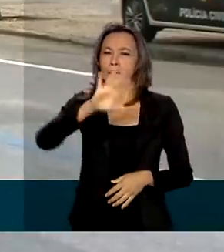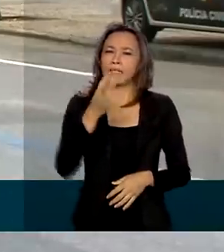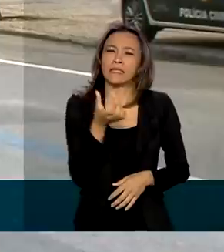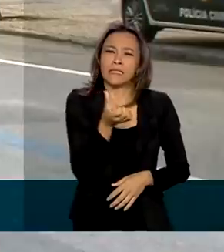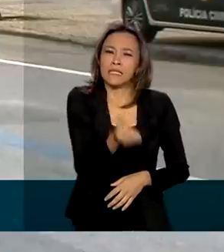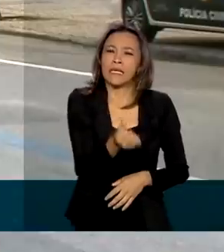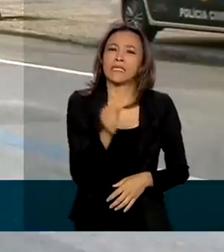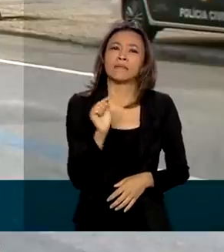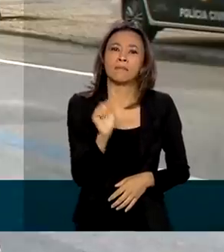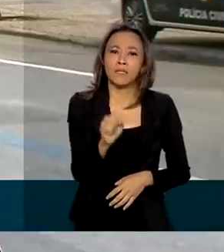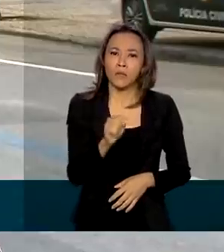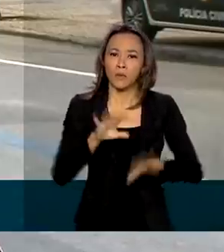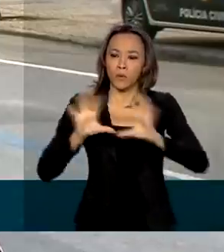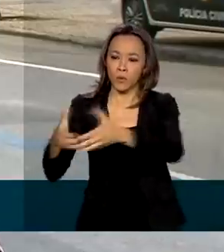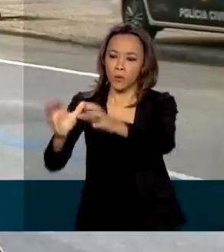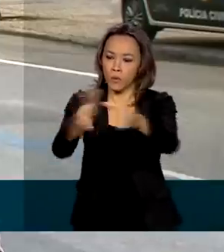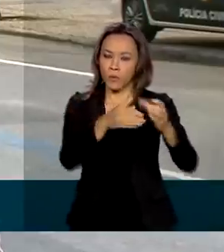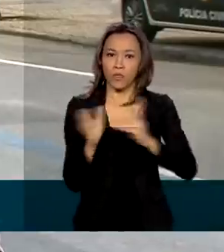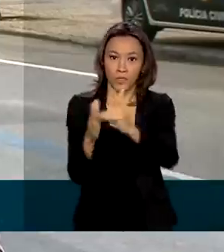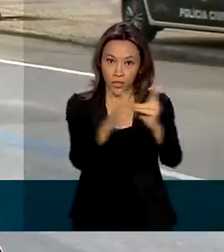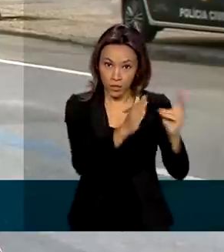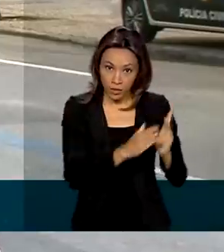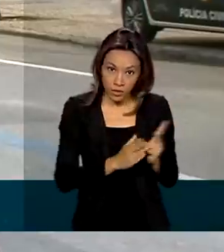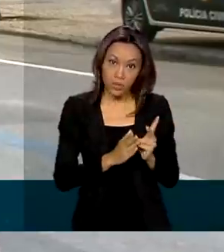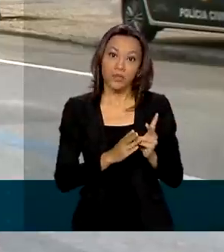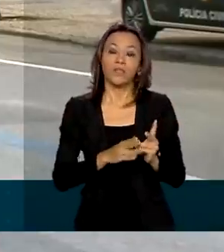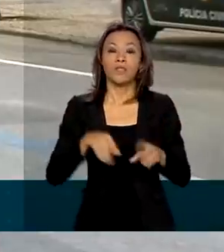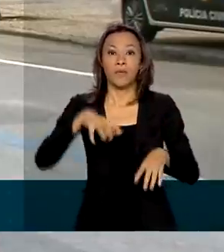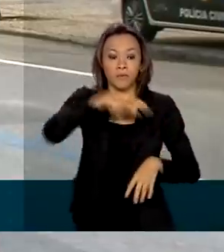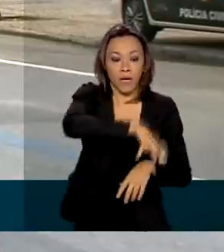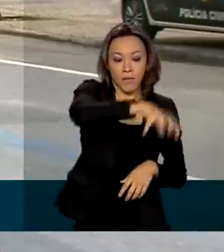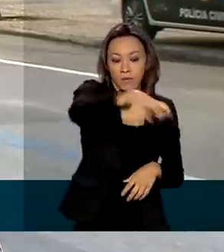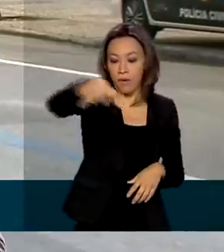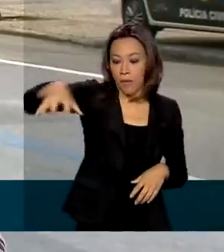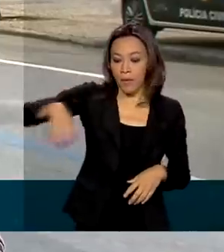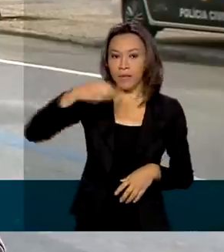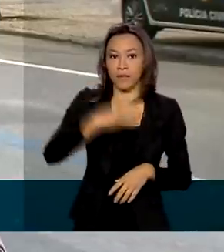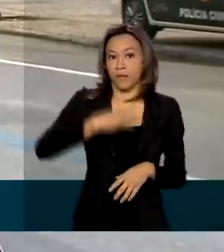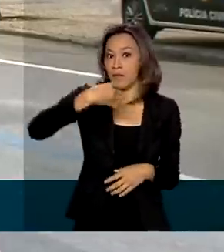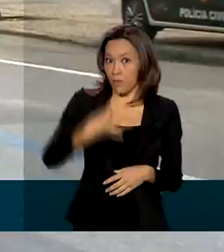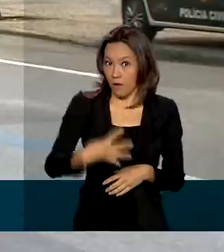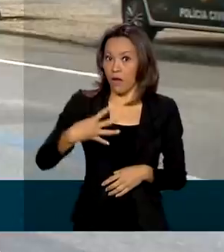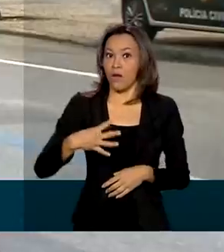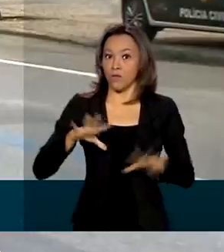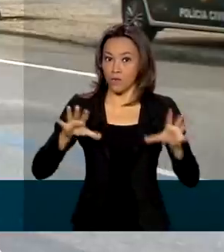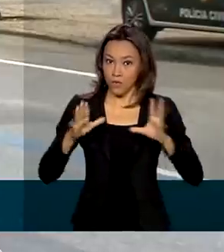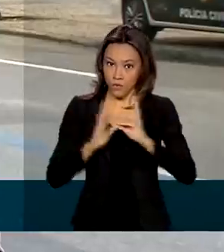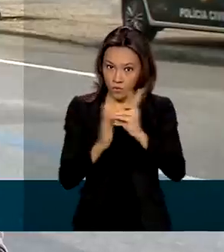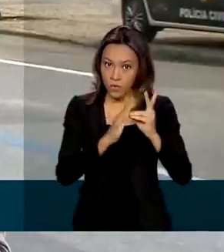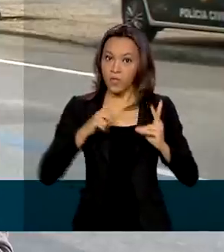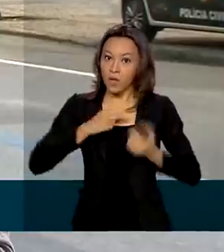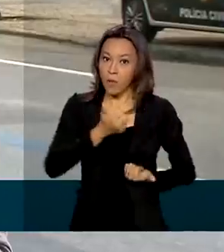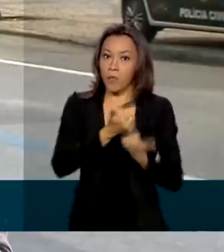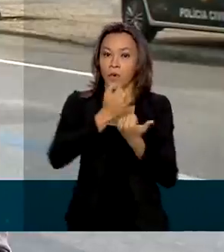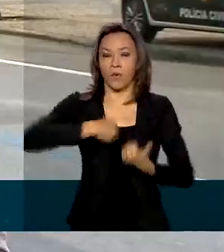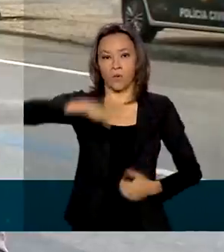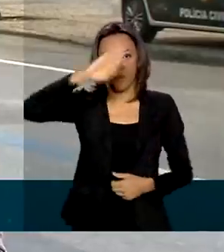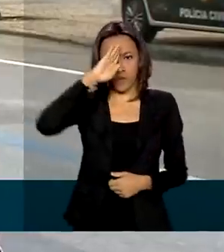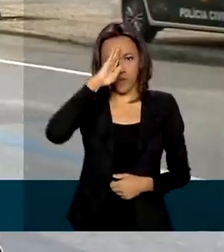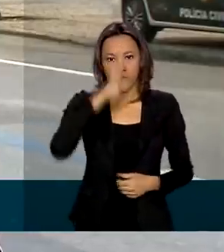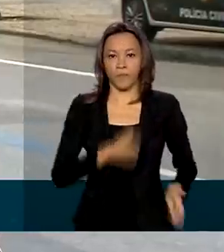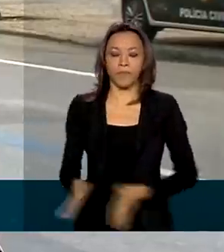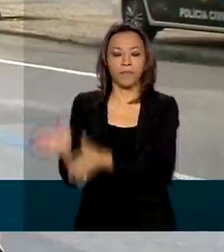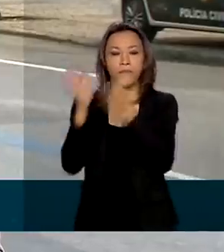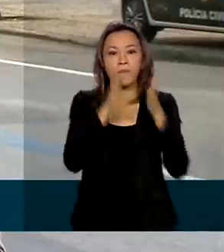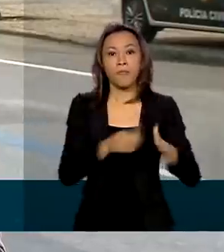aldeias dos 34 distritos sanitários especiais indígenas do país e tem apoio das Forças Armadas. Quanto às vacinas,